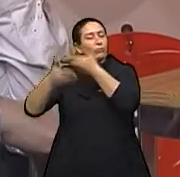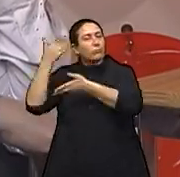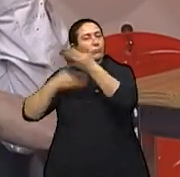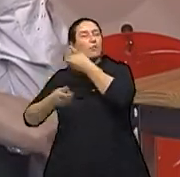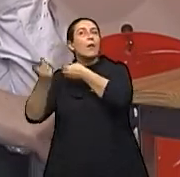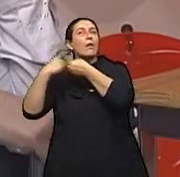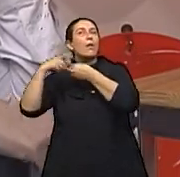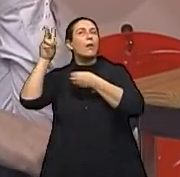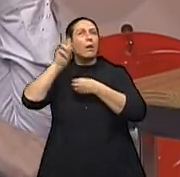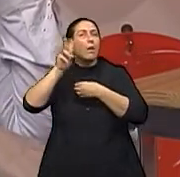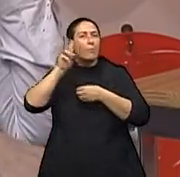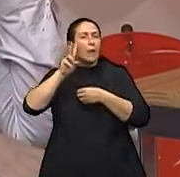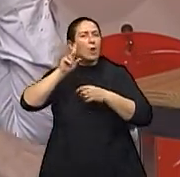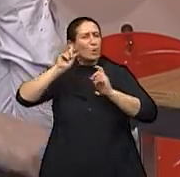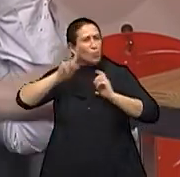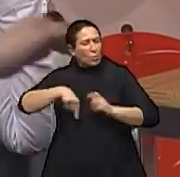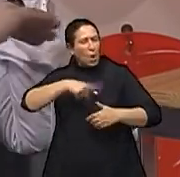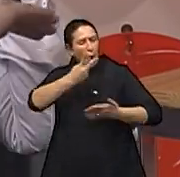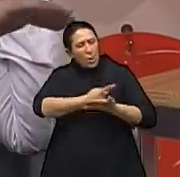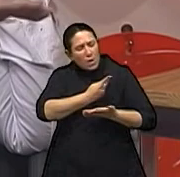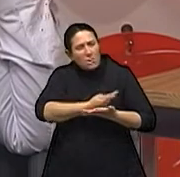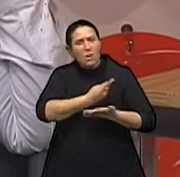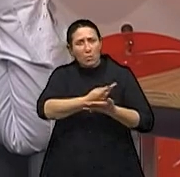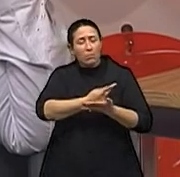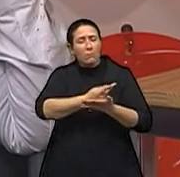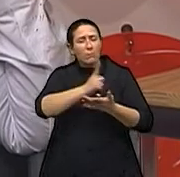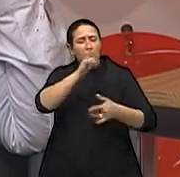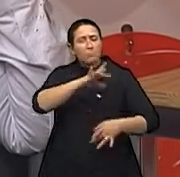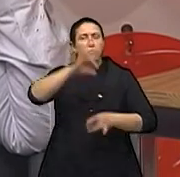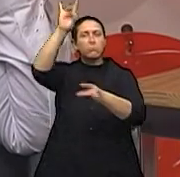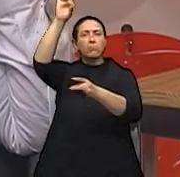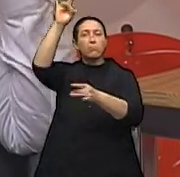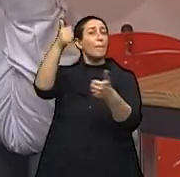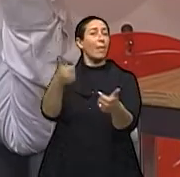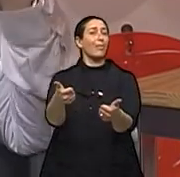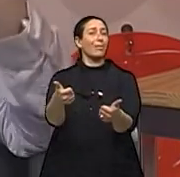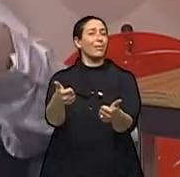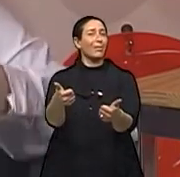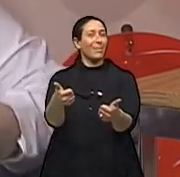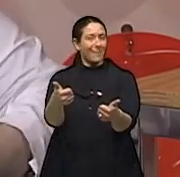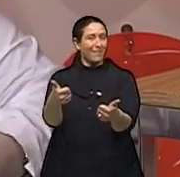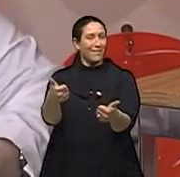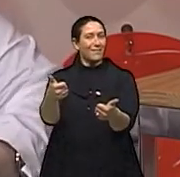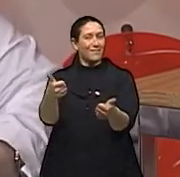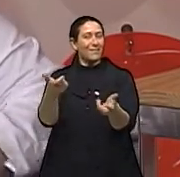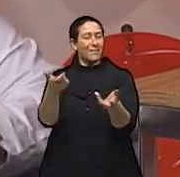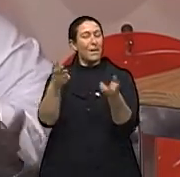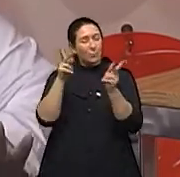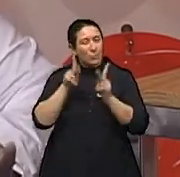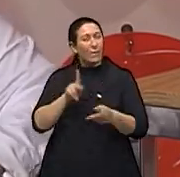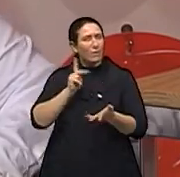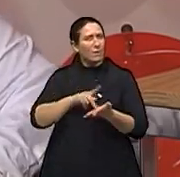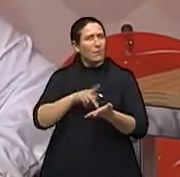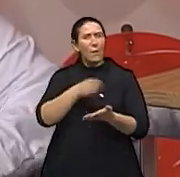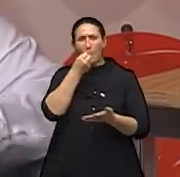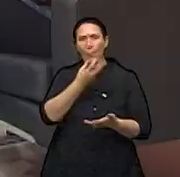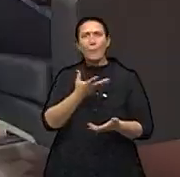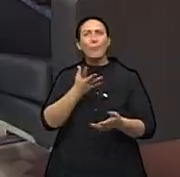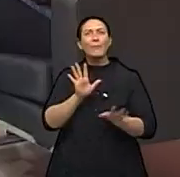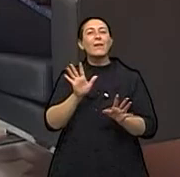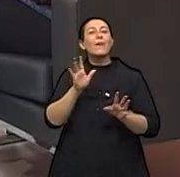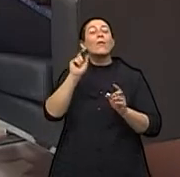Lembrar que depois de tudo aquilo, ela ficou num ponto ótimo. E a pessoa realmente já se sente bem, porque houve desligamento.